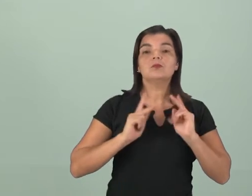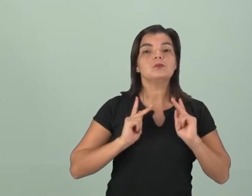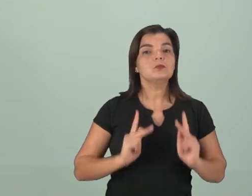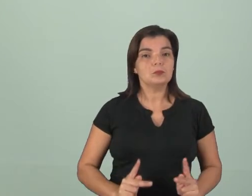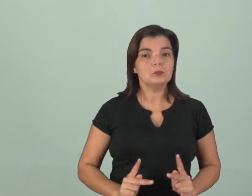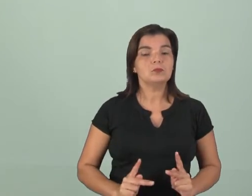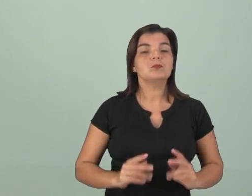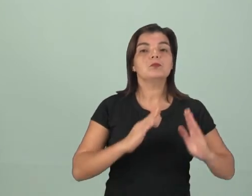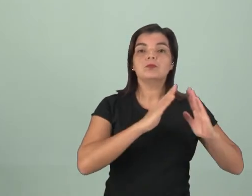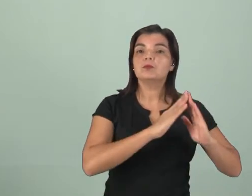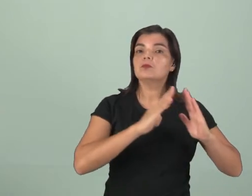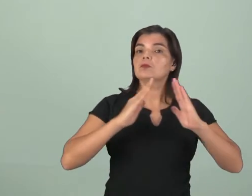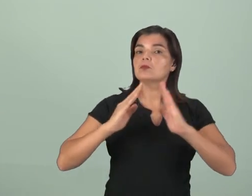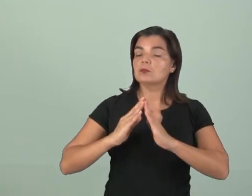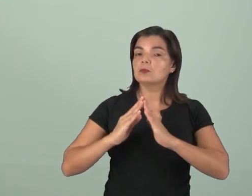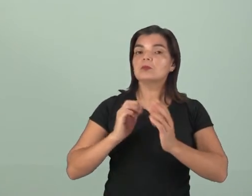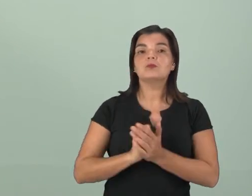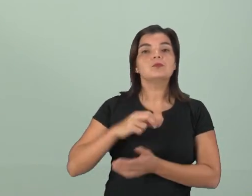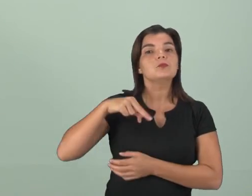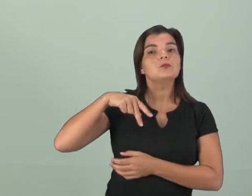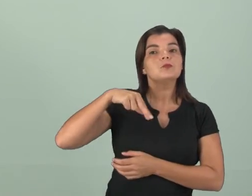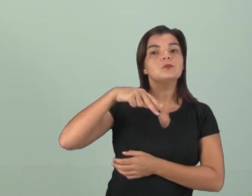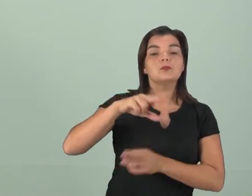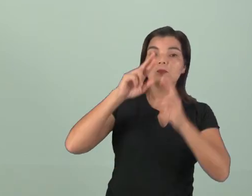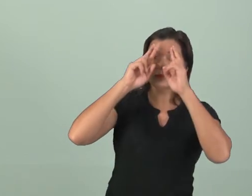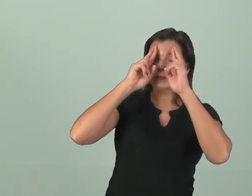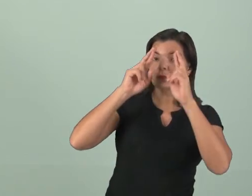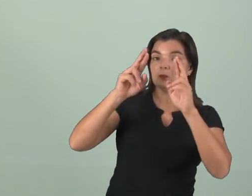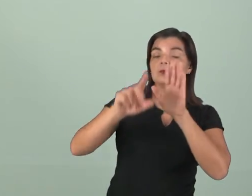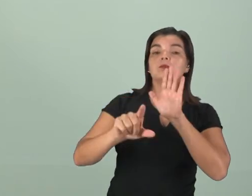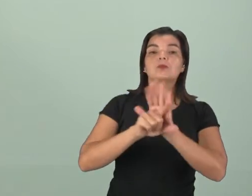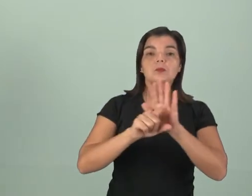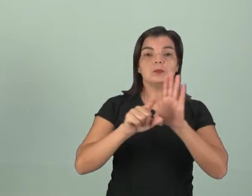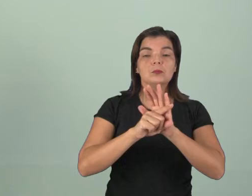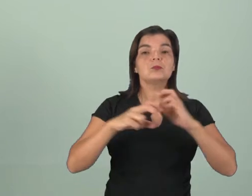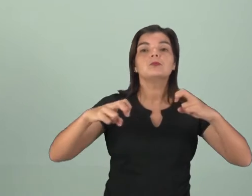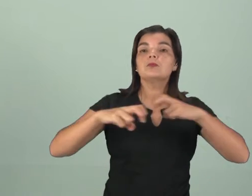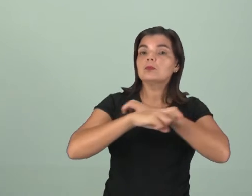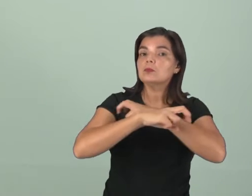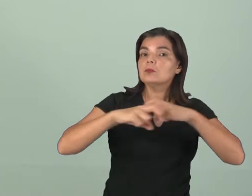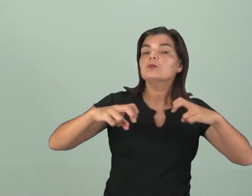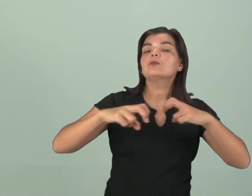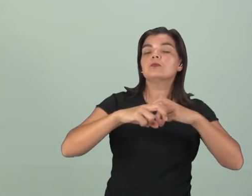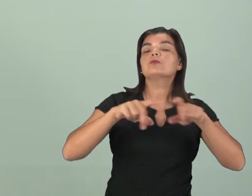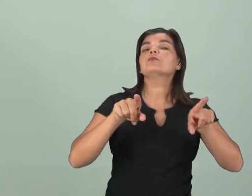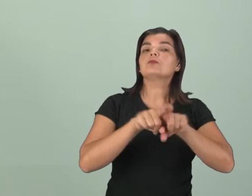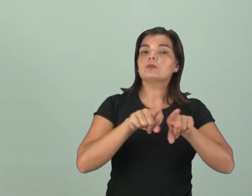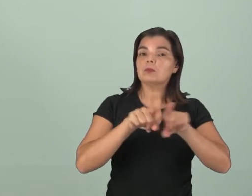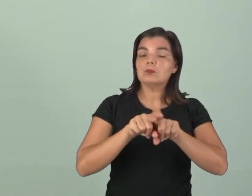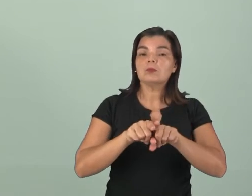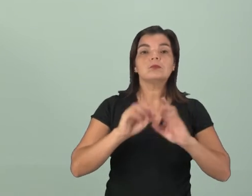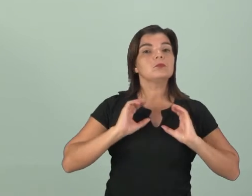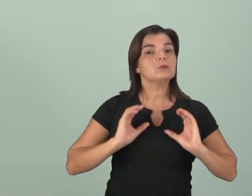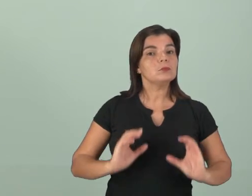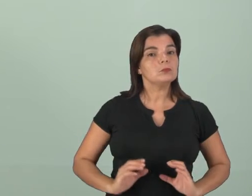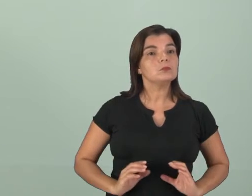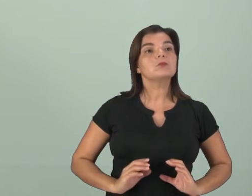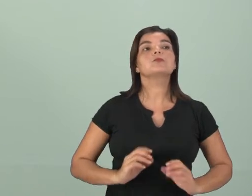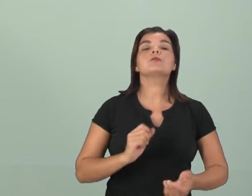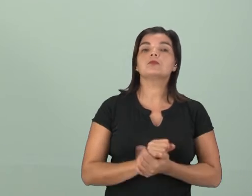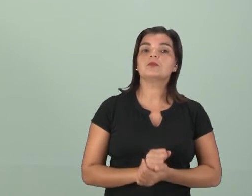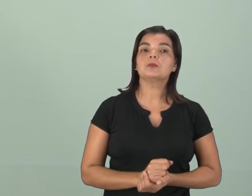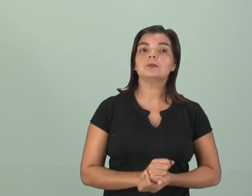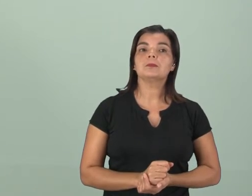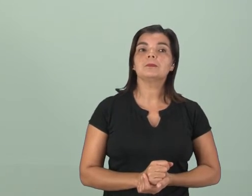comportamento com o vizinho, o nosso andar na rua, respeito das leis de trânsito, enfim. Enfim, esses aspectos da cidadania devem ser